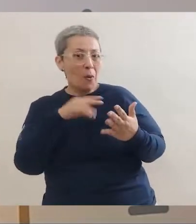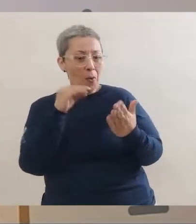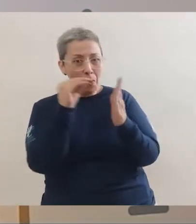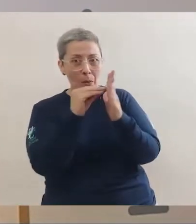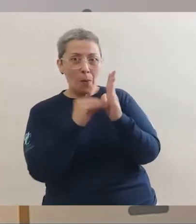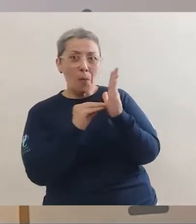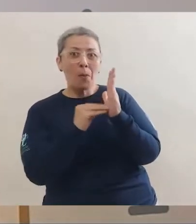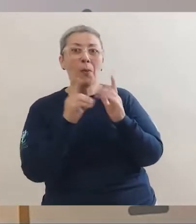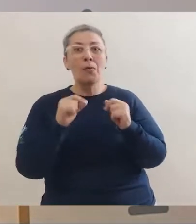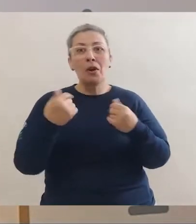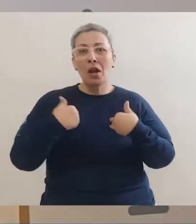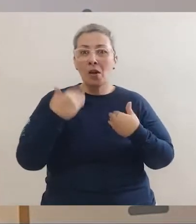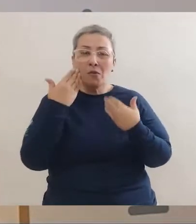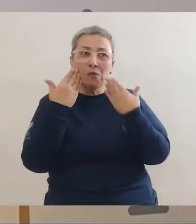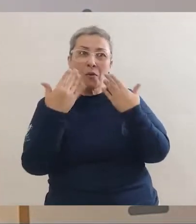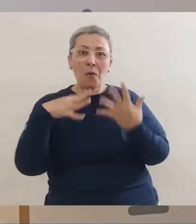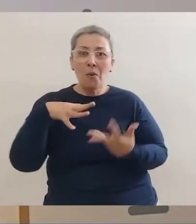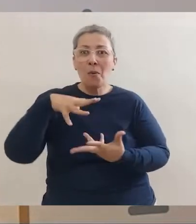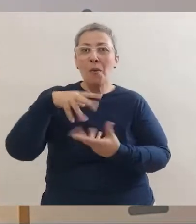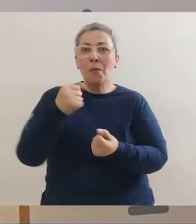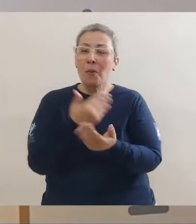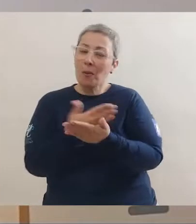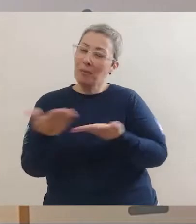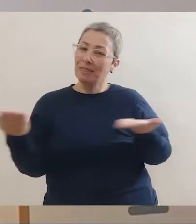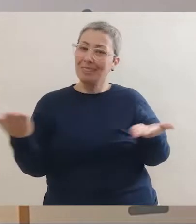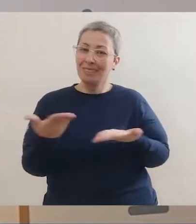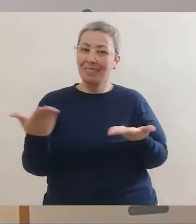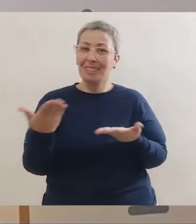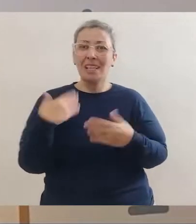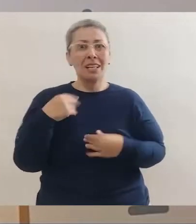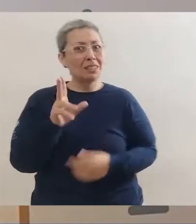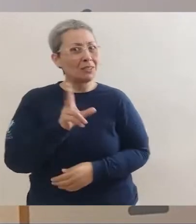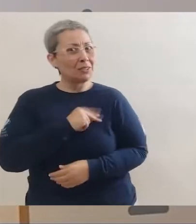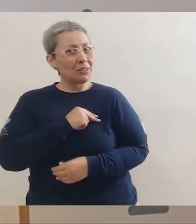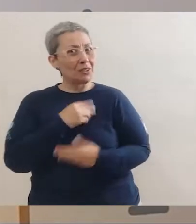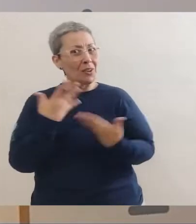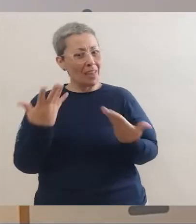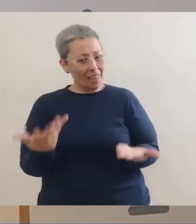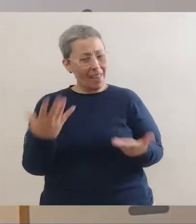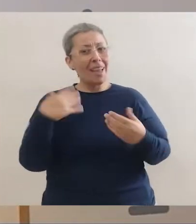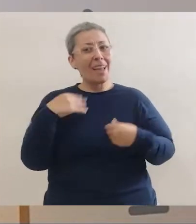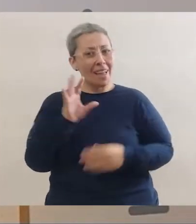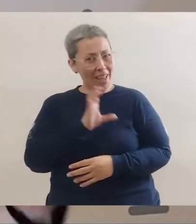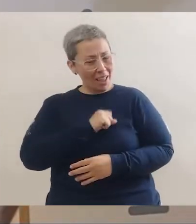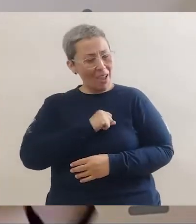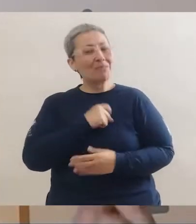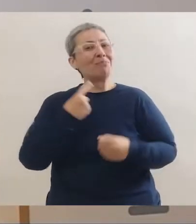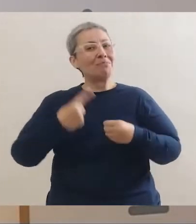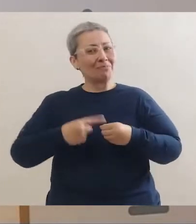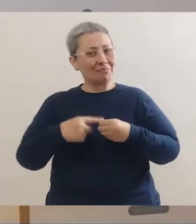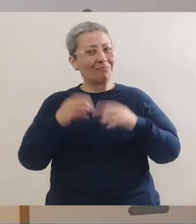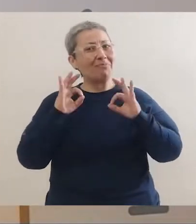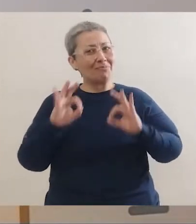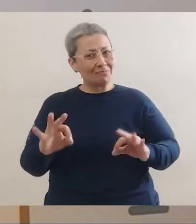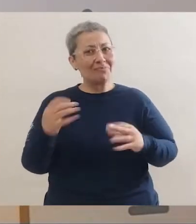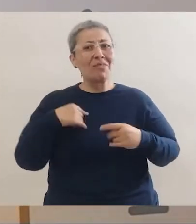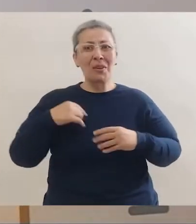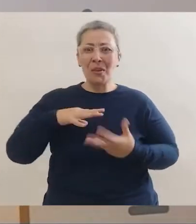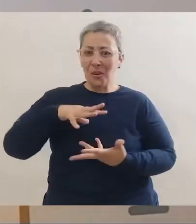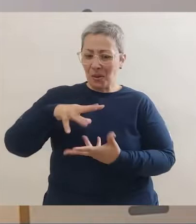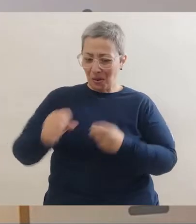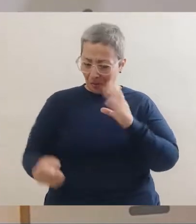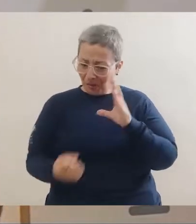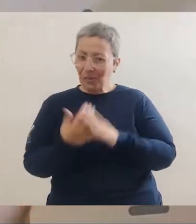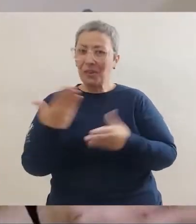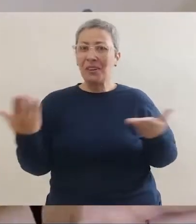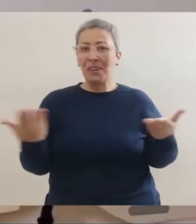ler as inscrições que diz, eu vi o mundo. E ele começa aqui. Oxi, mas isso que é amor por uma cidade, não